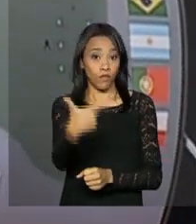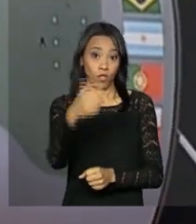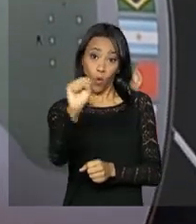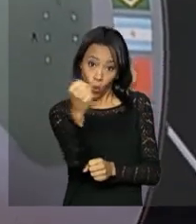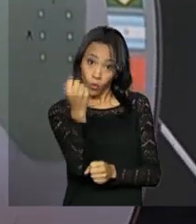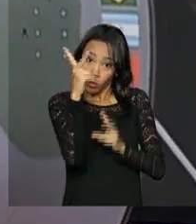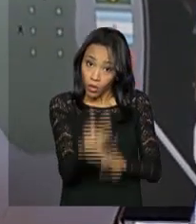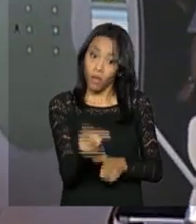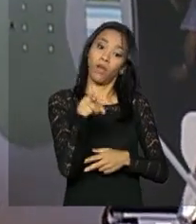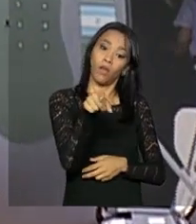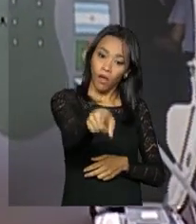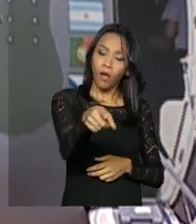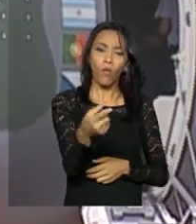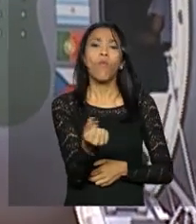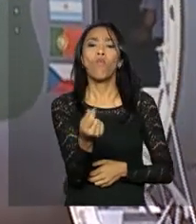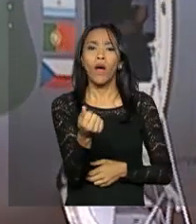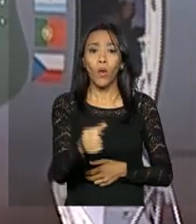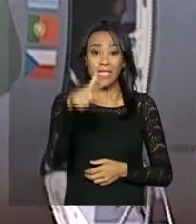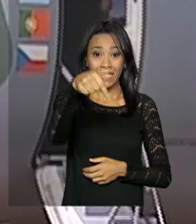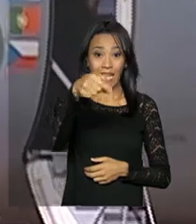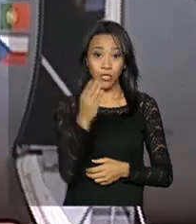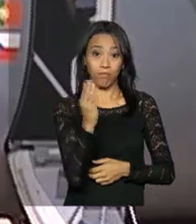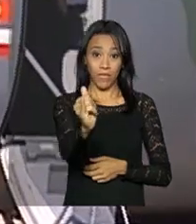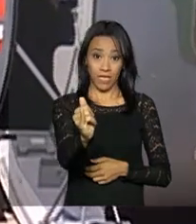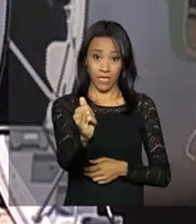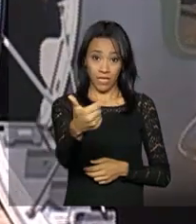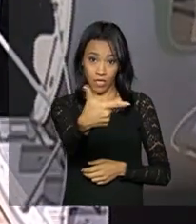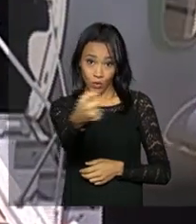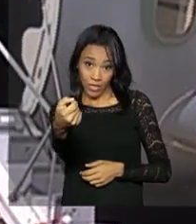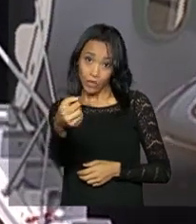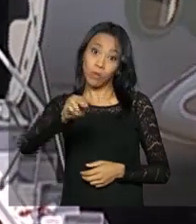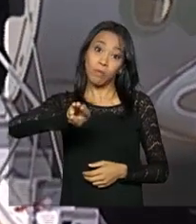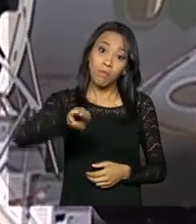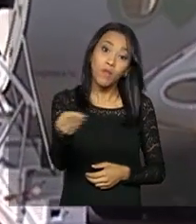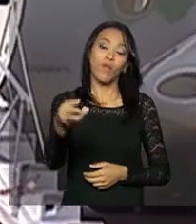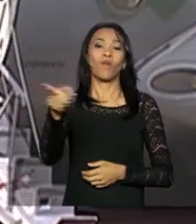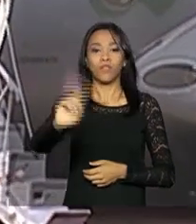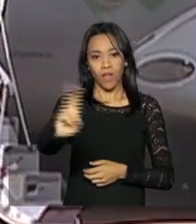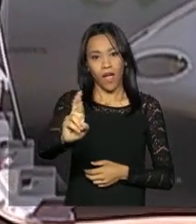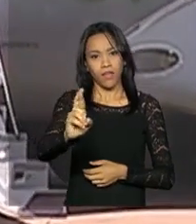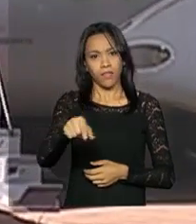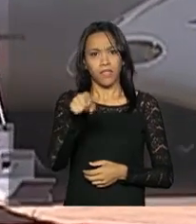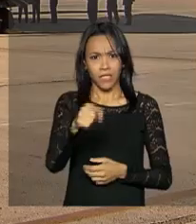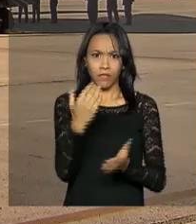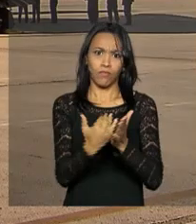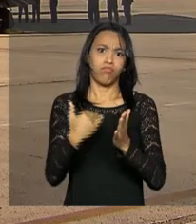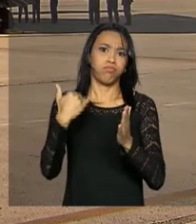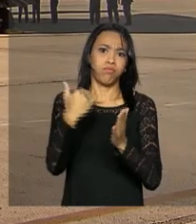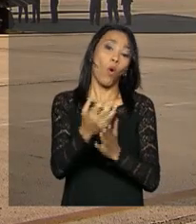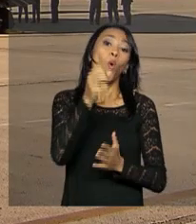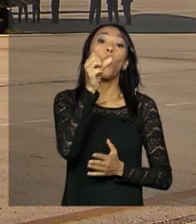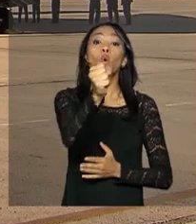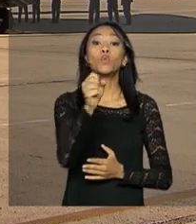-390, no valor de R 7,2 bilhões, gerando mais de 8.500